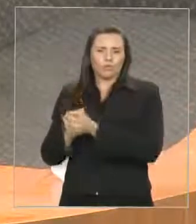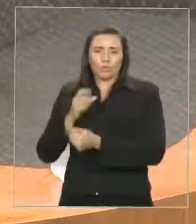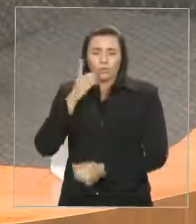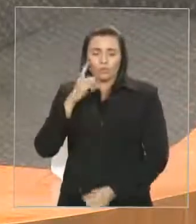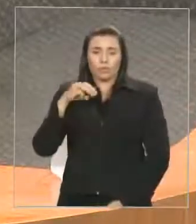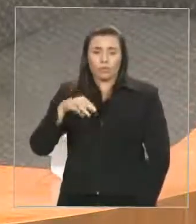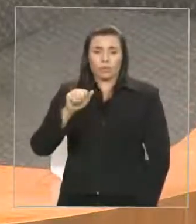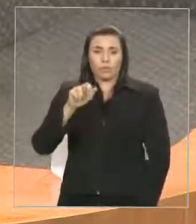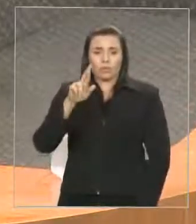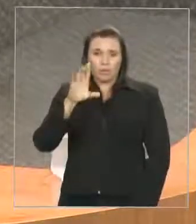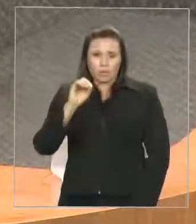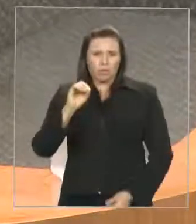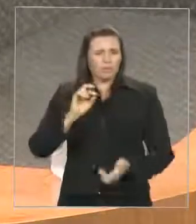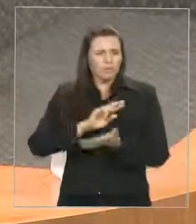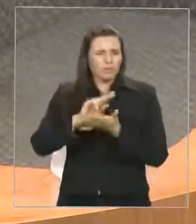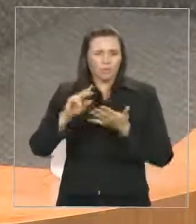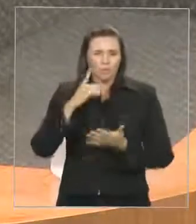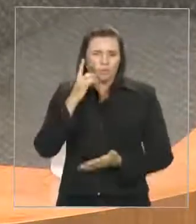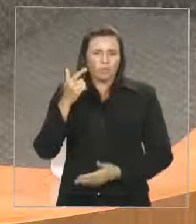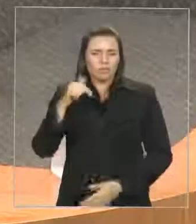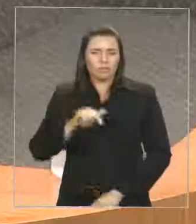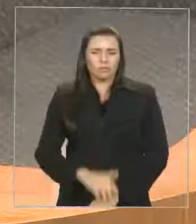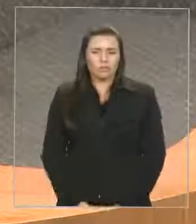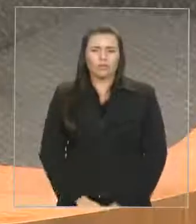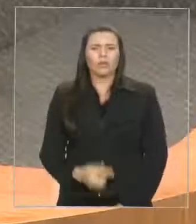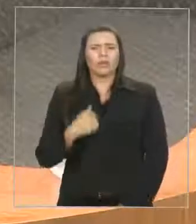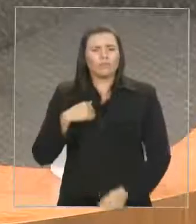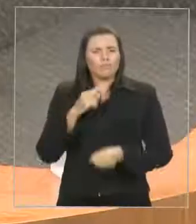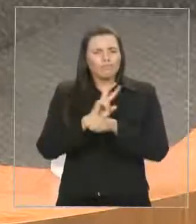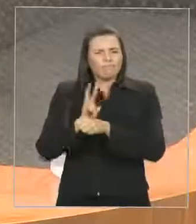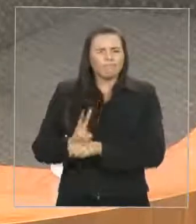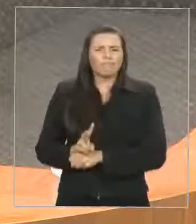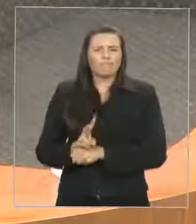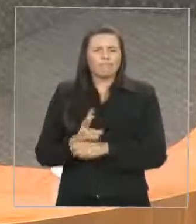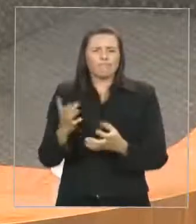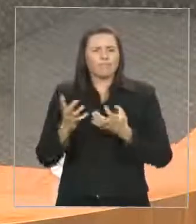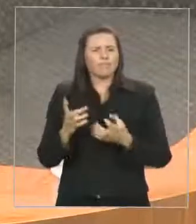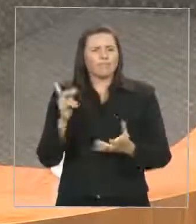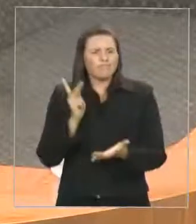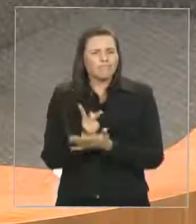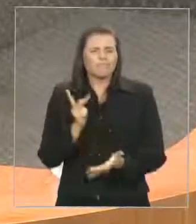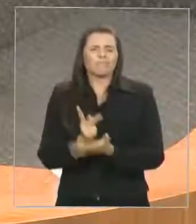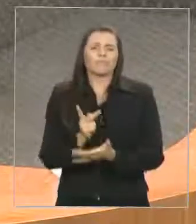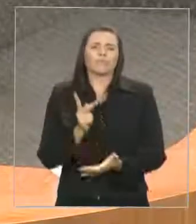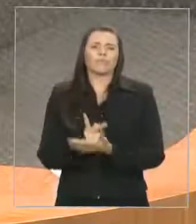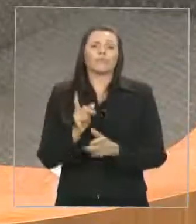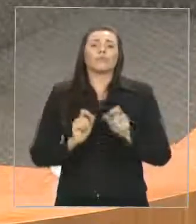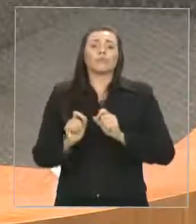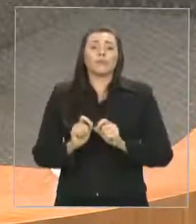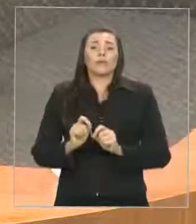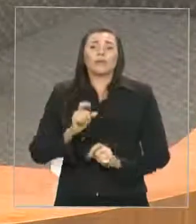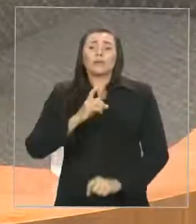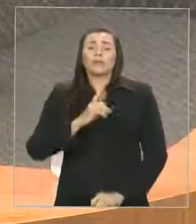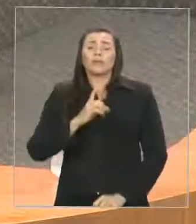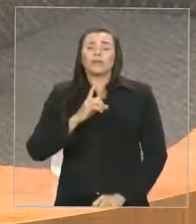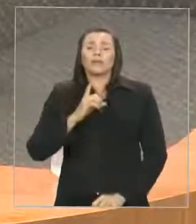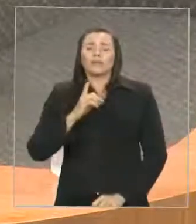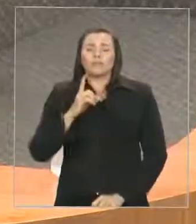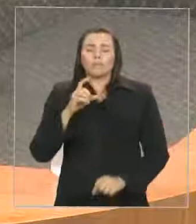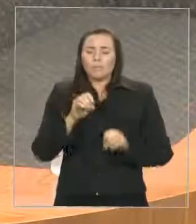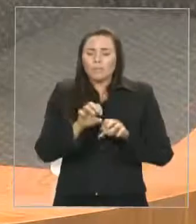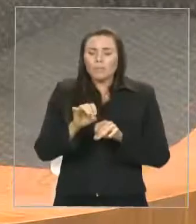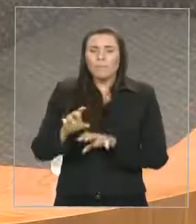educação. Uma educação pública de qualidade. Quem está falando isso é um deputado com demagogia. É um deputado que estudou em escola